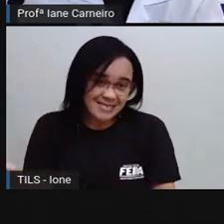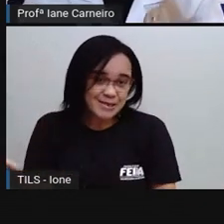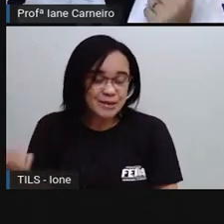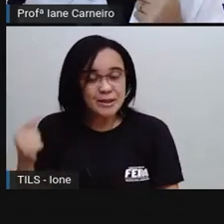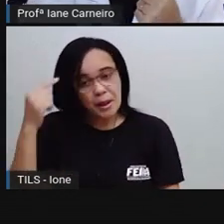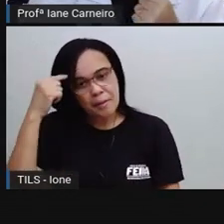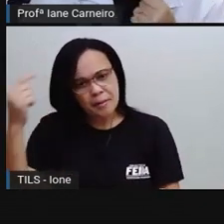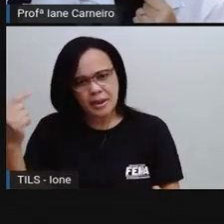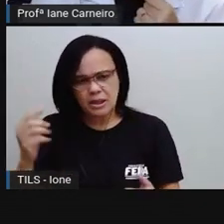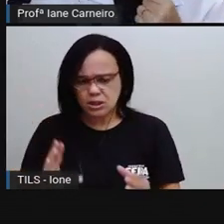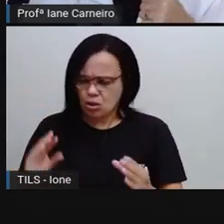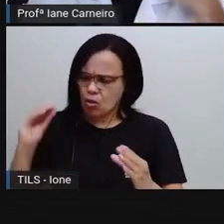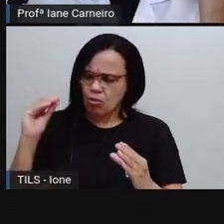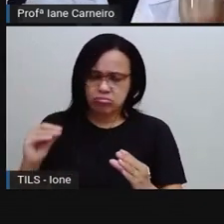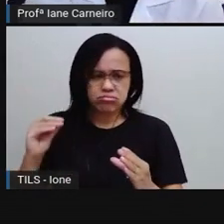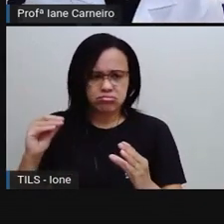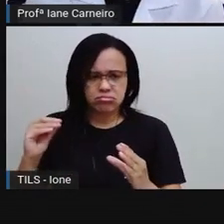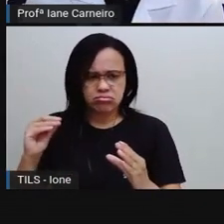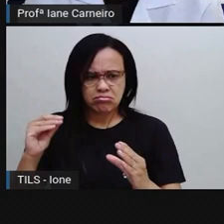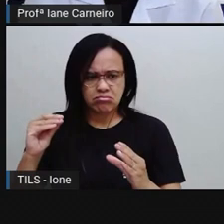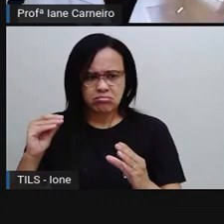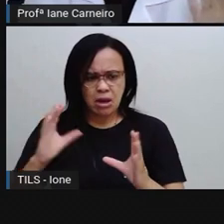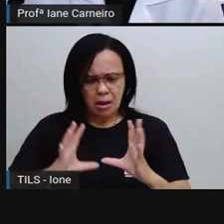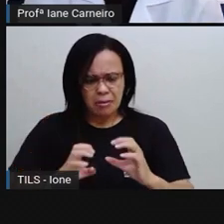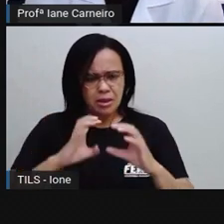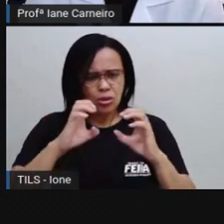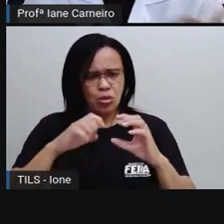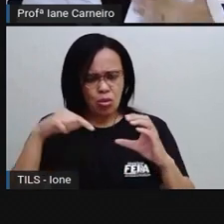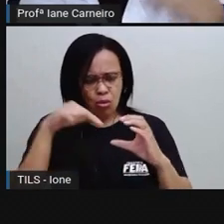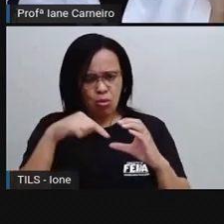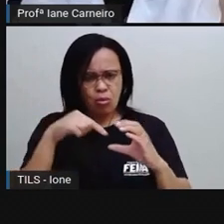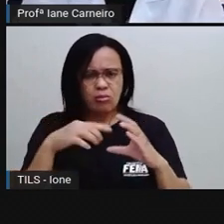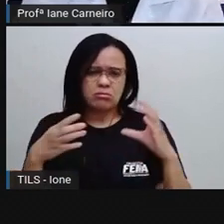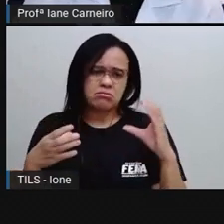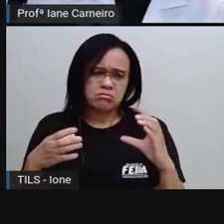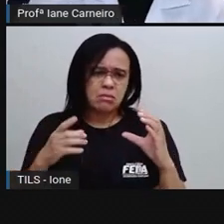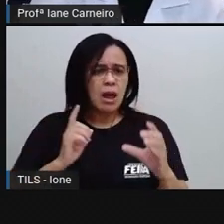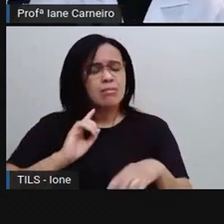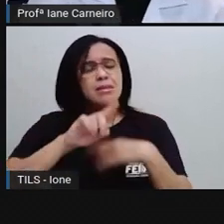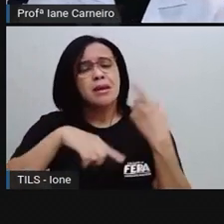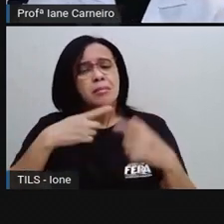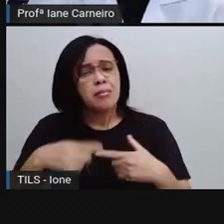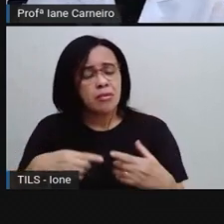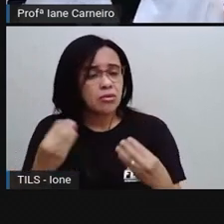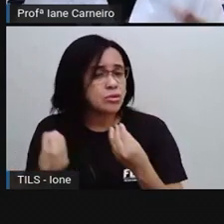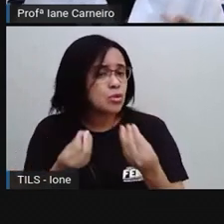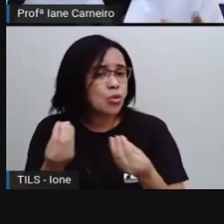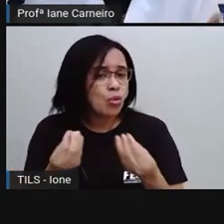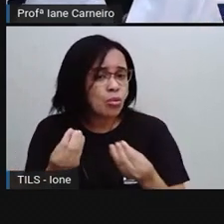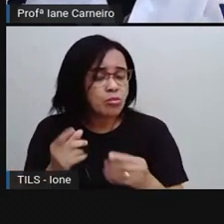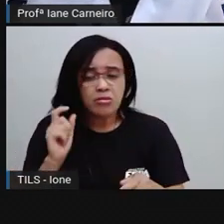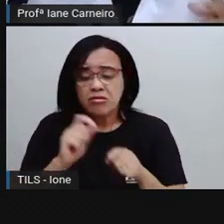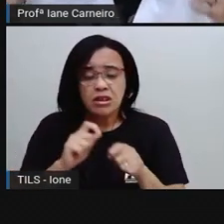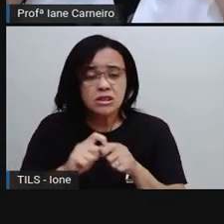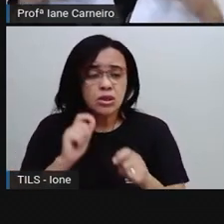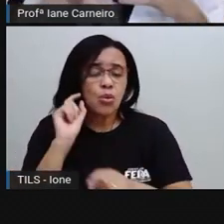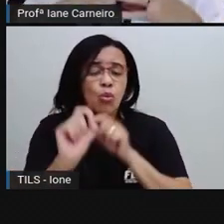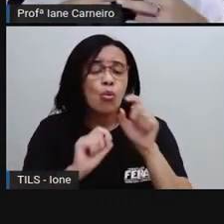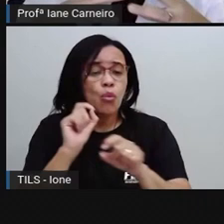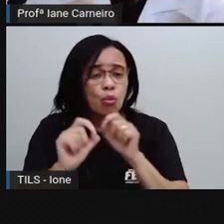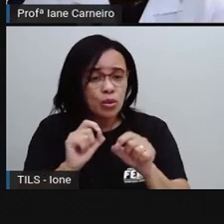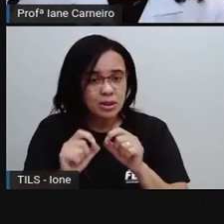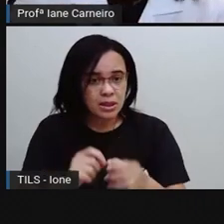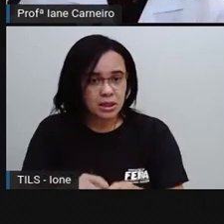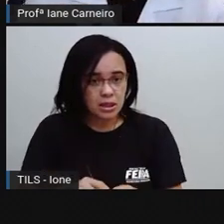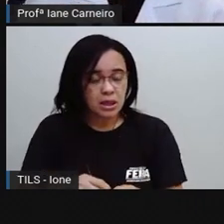cravo brigou com a rosa. E agora, né? O que fazer depois que você brigou com alguém? Porque, como a Pró falou, a gente